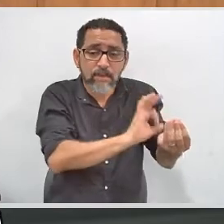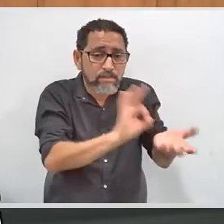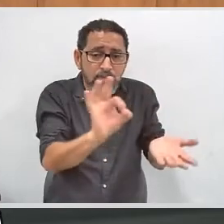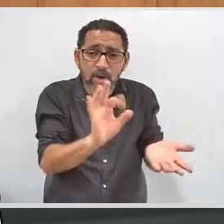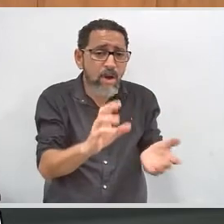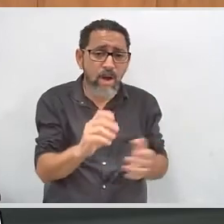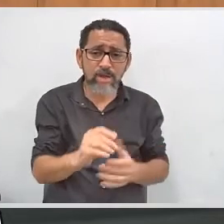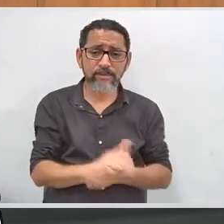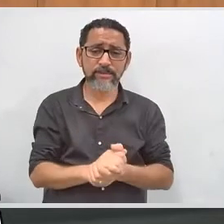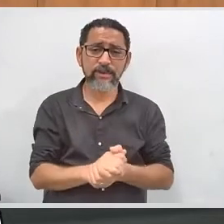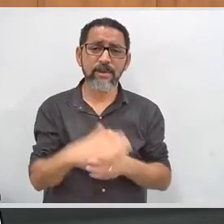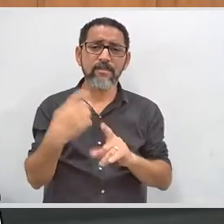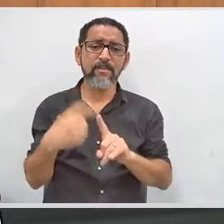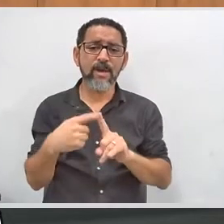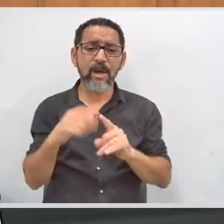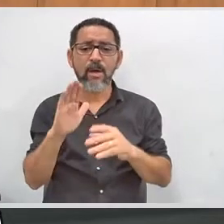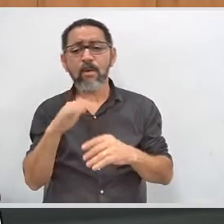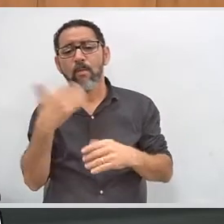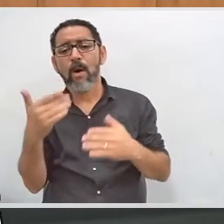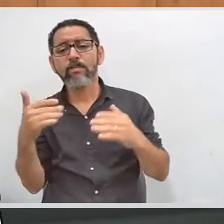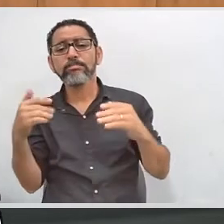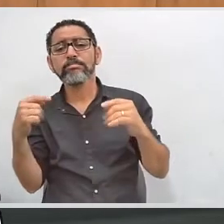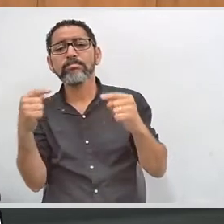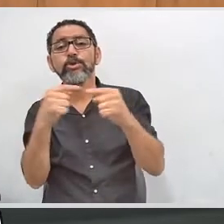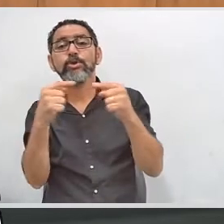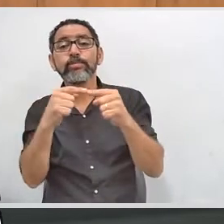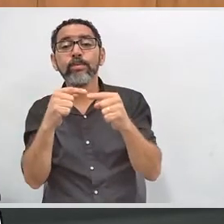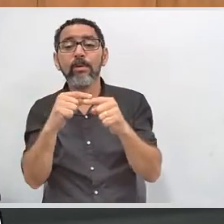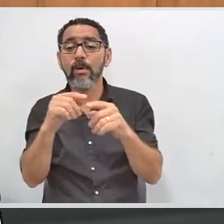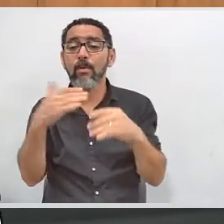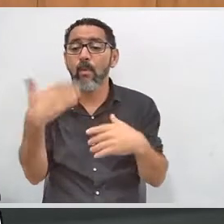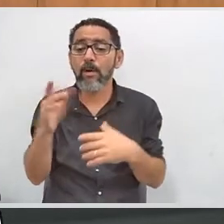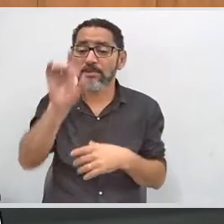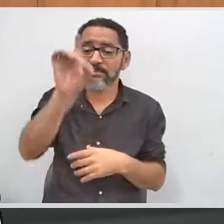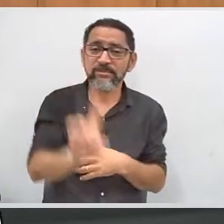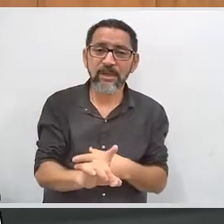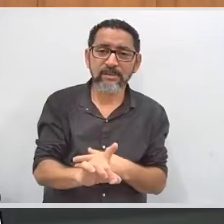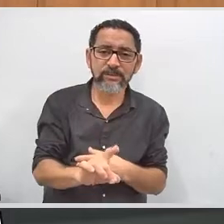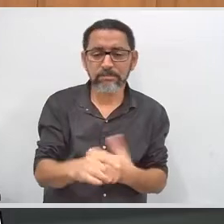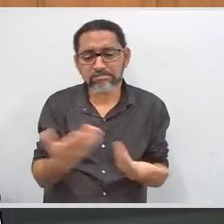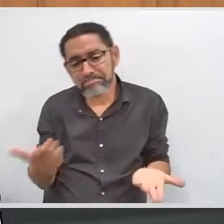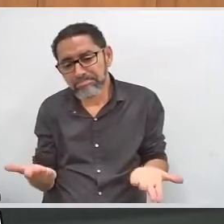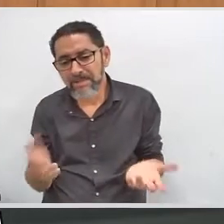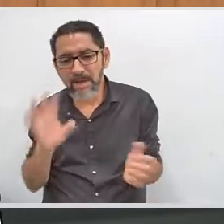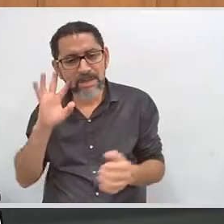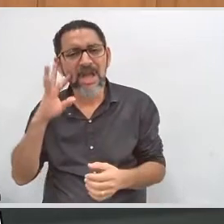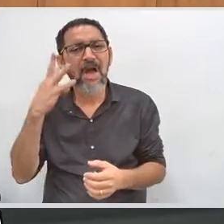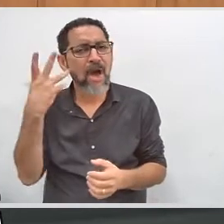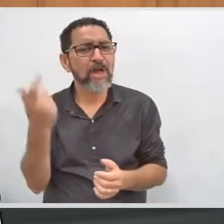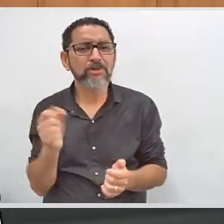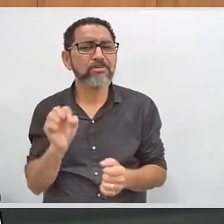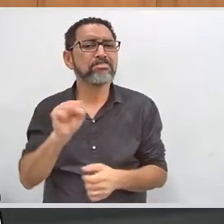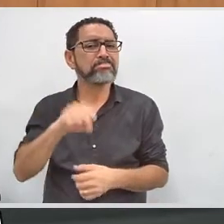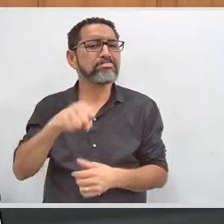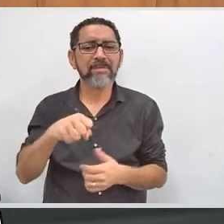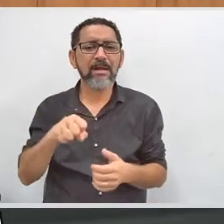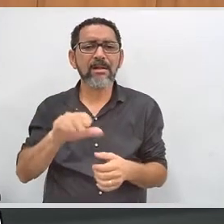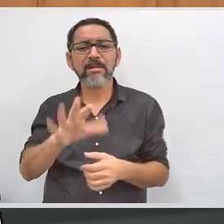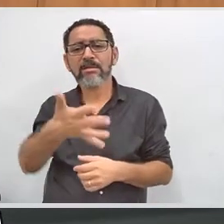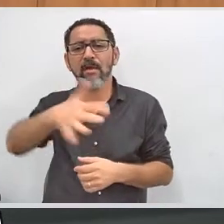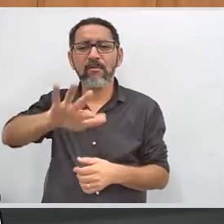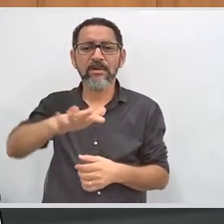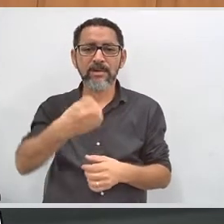escolas com os alunos com qual tipo de deficiência que seria essa, entende? Então, eu acho que é isso, talvez